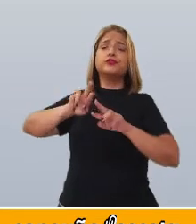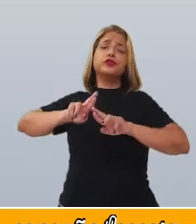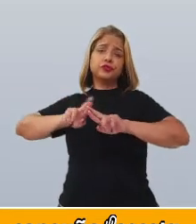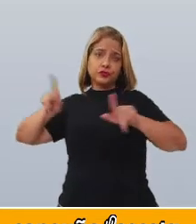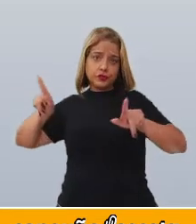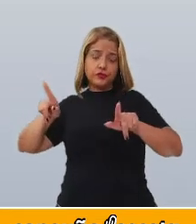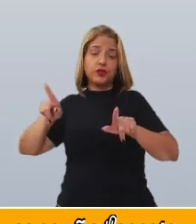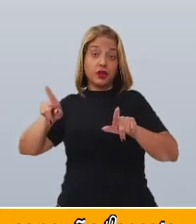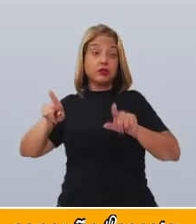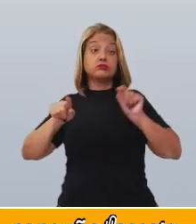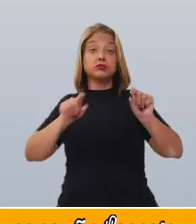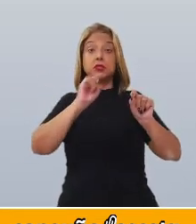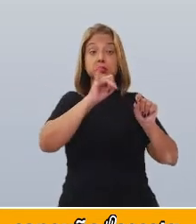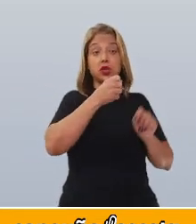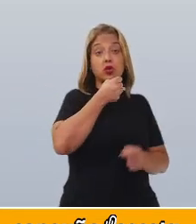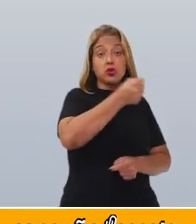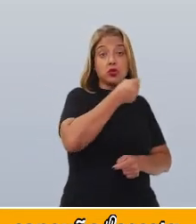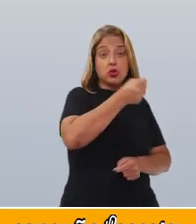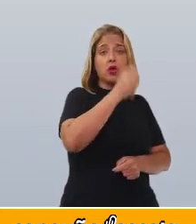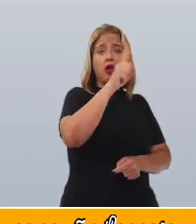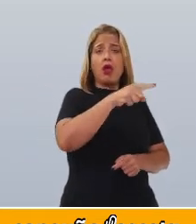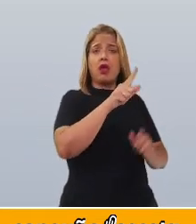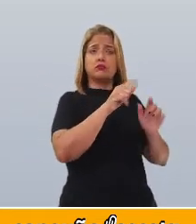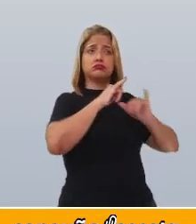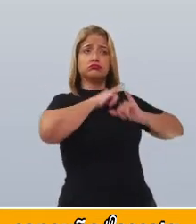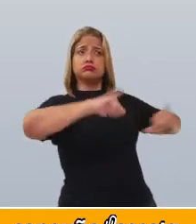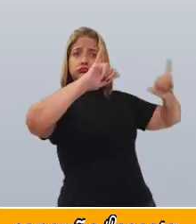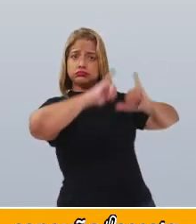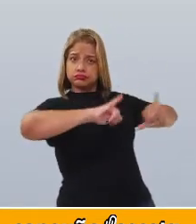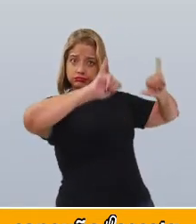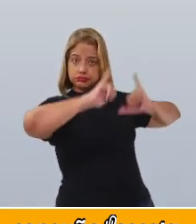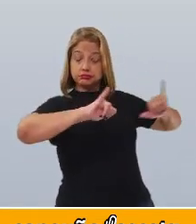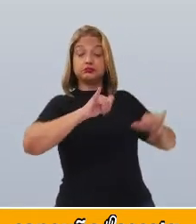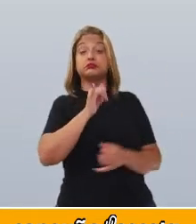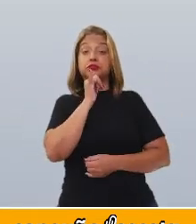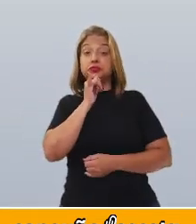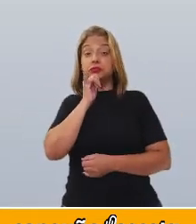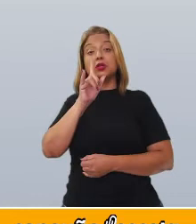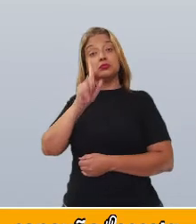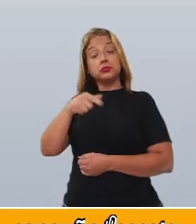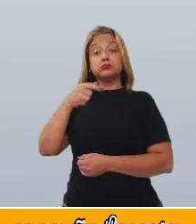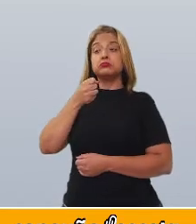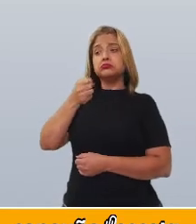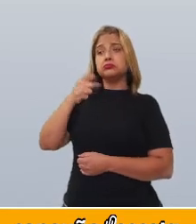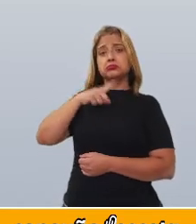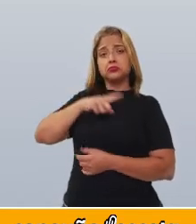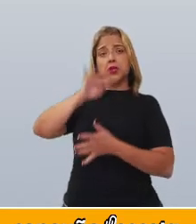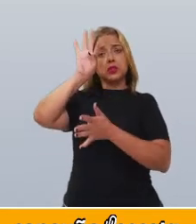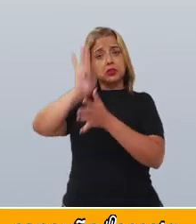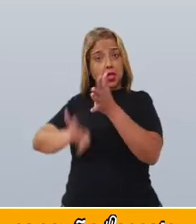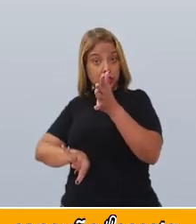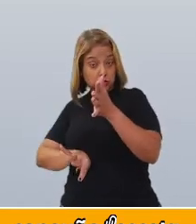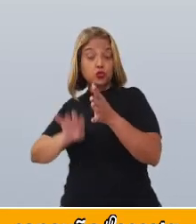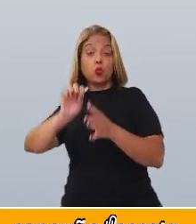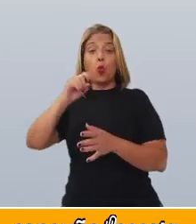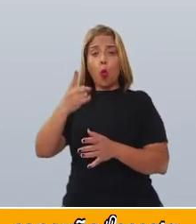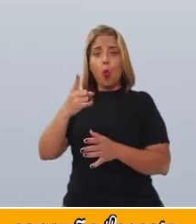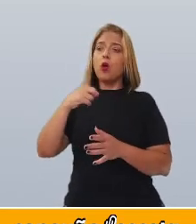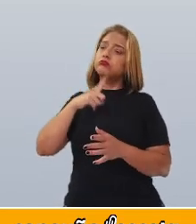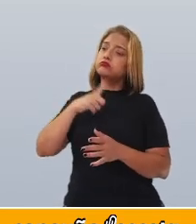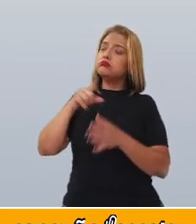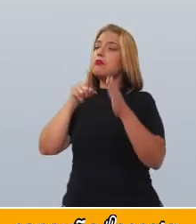jornalística. A entrevista pode ser o todo de um texto ou um programa de entrevistas,